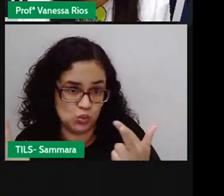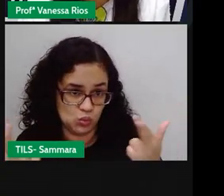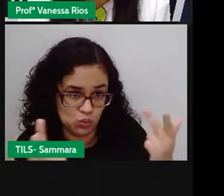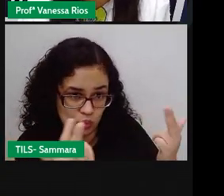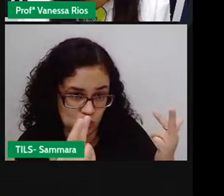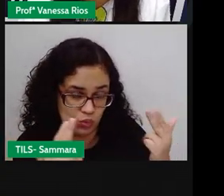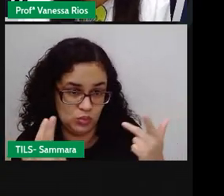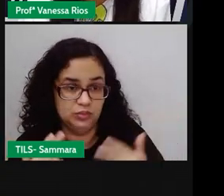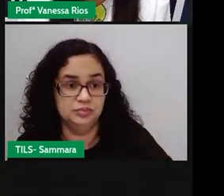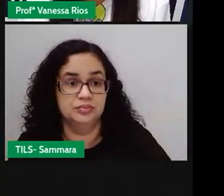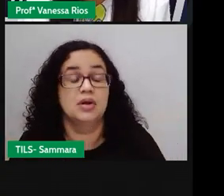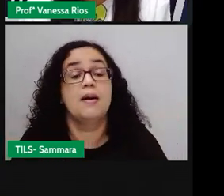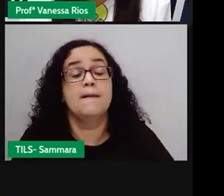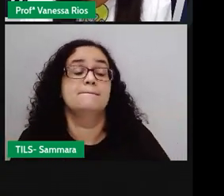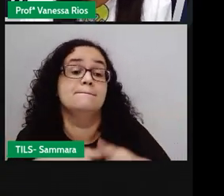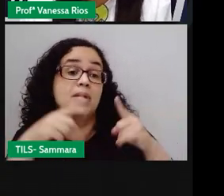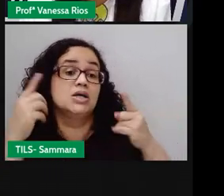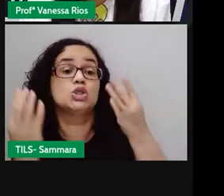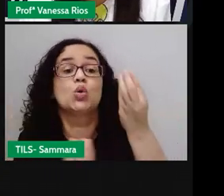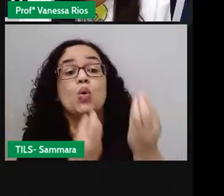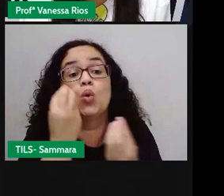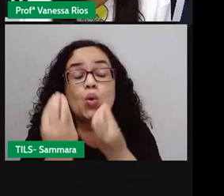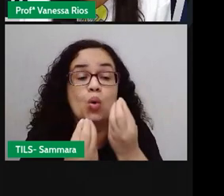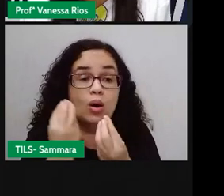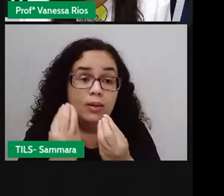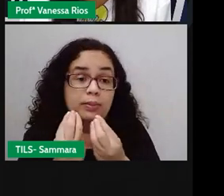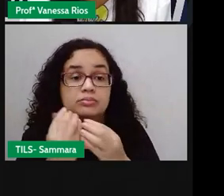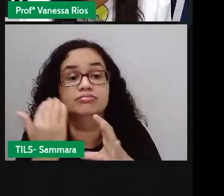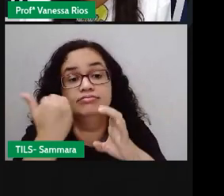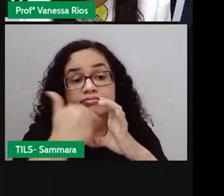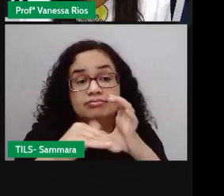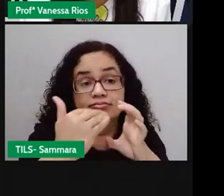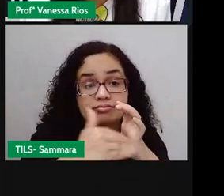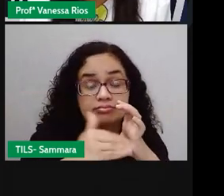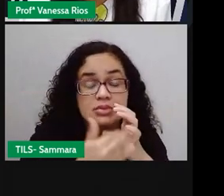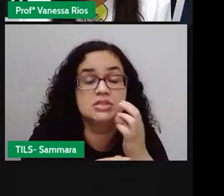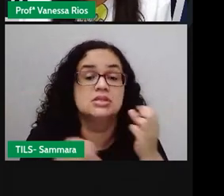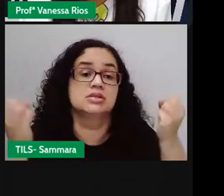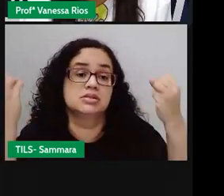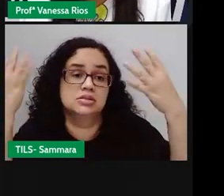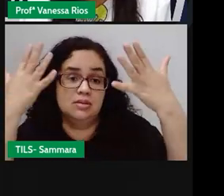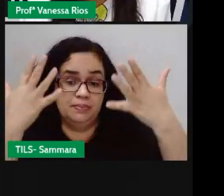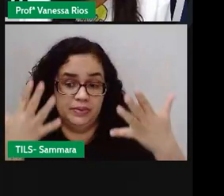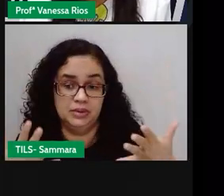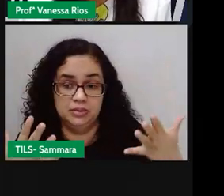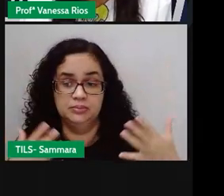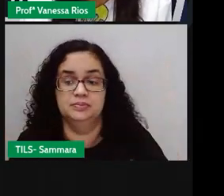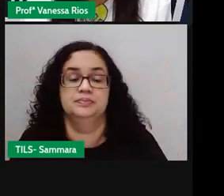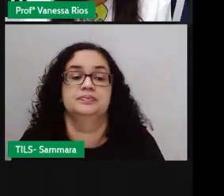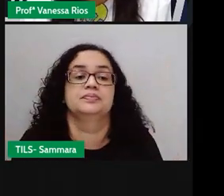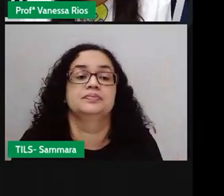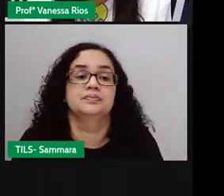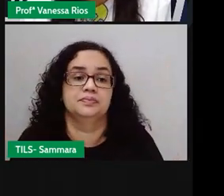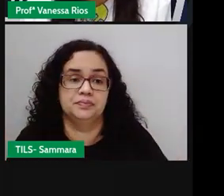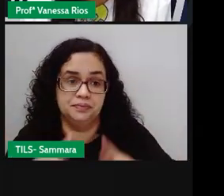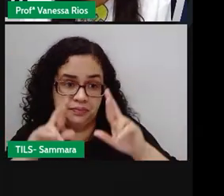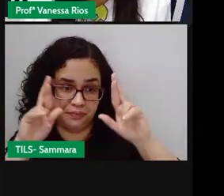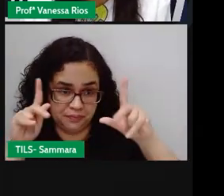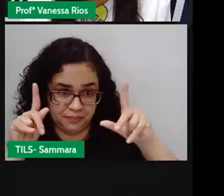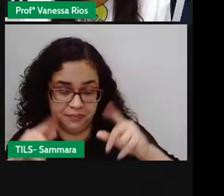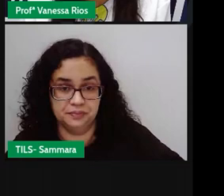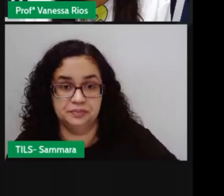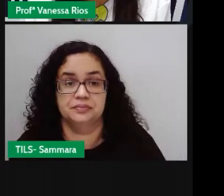tem que ser a mesma. Mas a forma como essa mensagem vai ser passada, aí tem algumas diferenças.